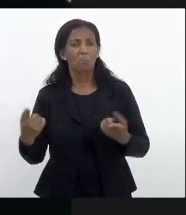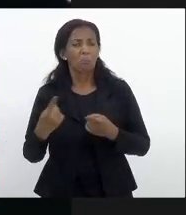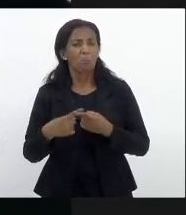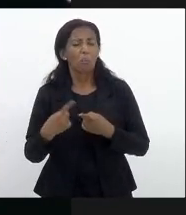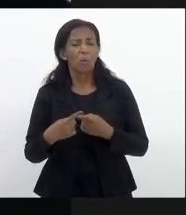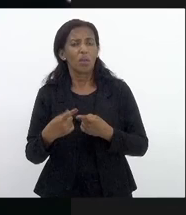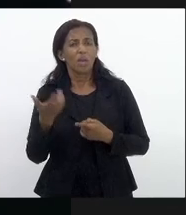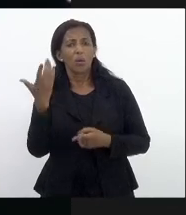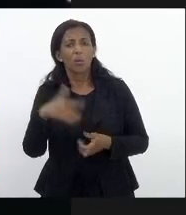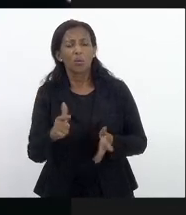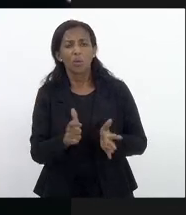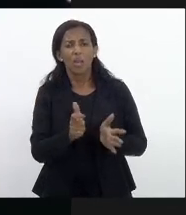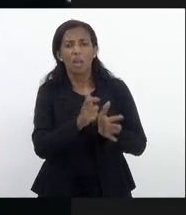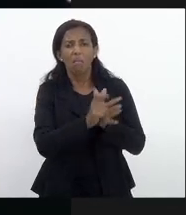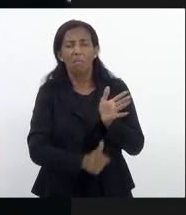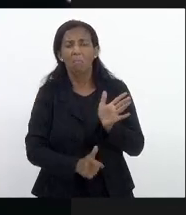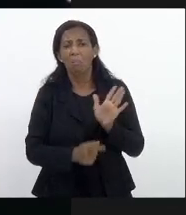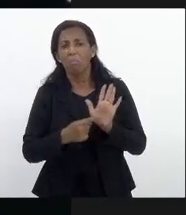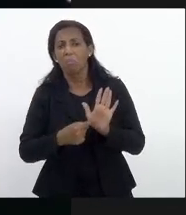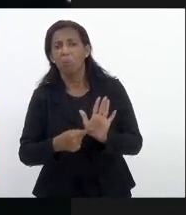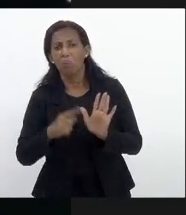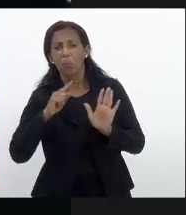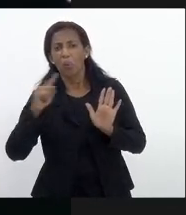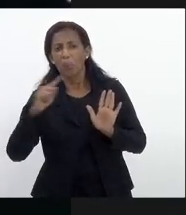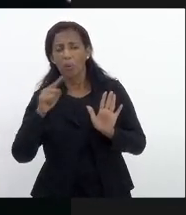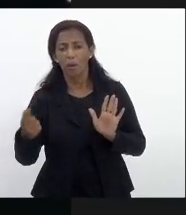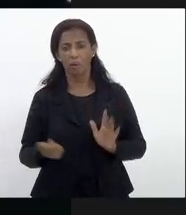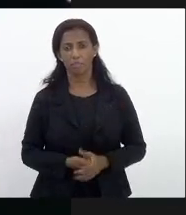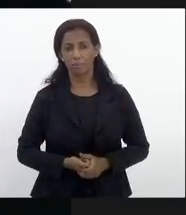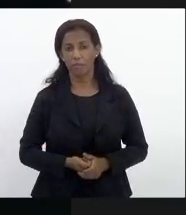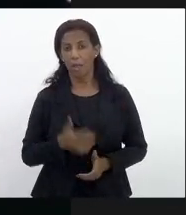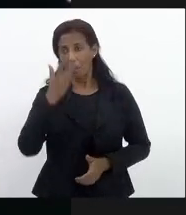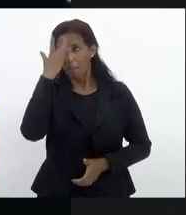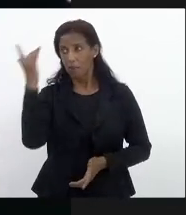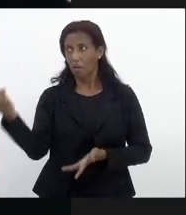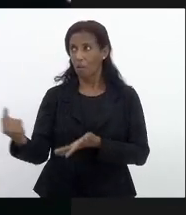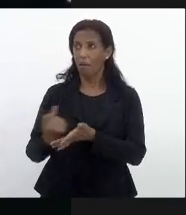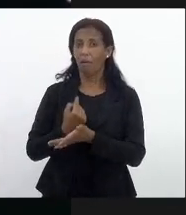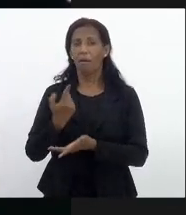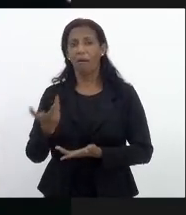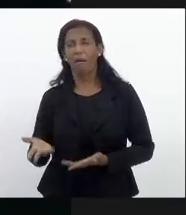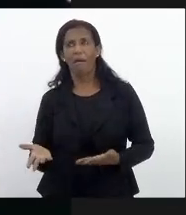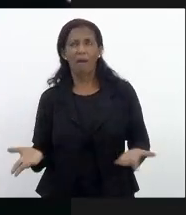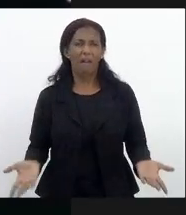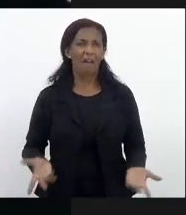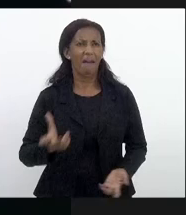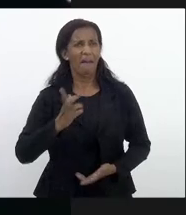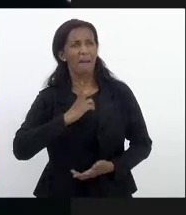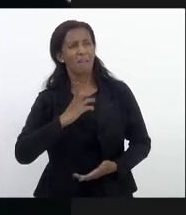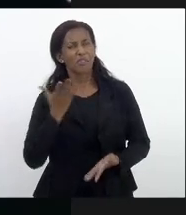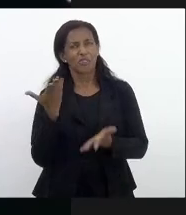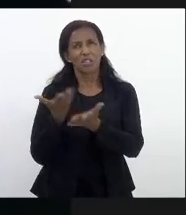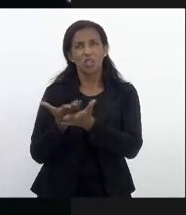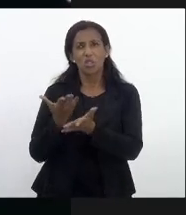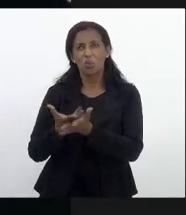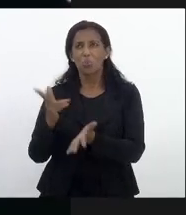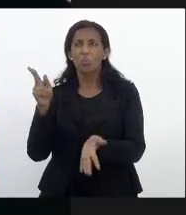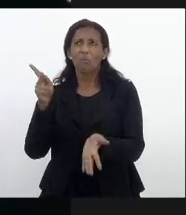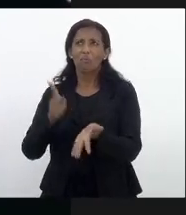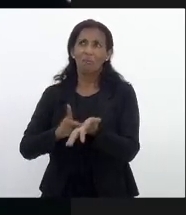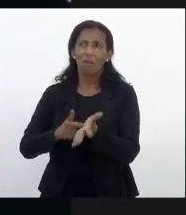de questionarem isso aí de repente alguém me questiona ah, mas existem estudos que realmente